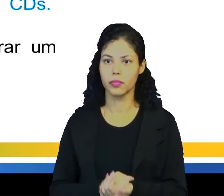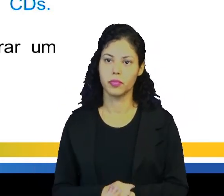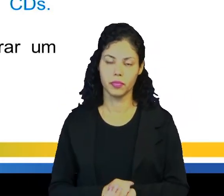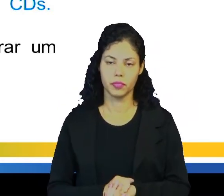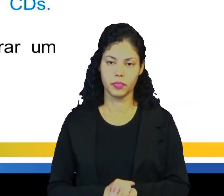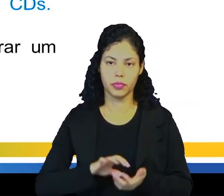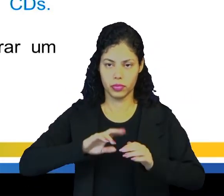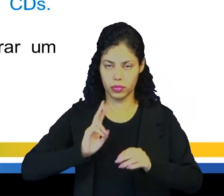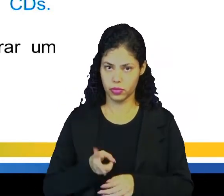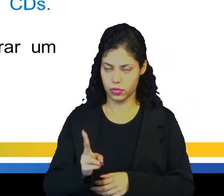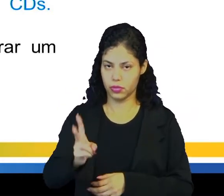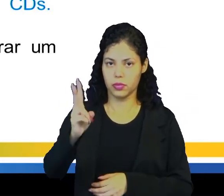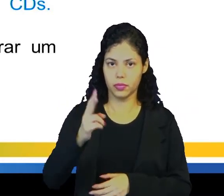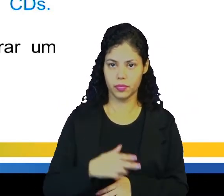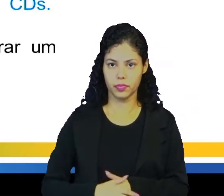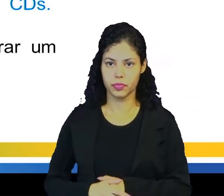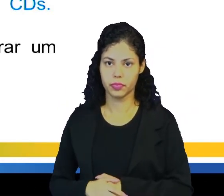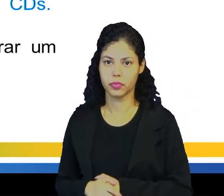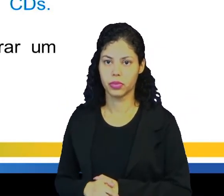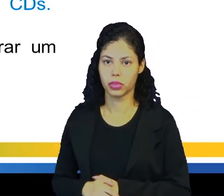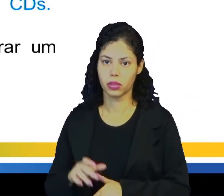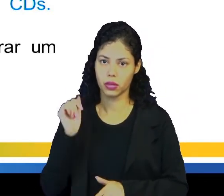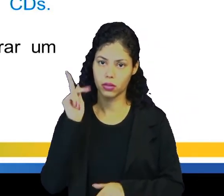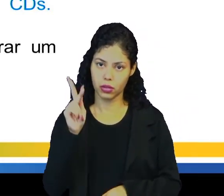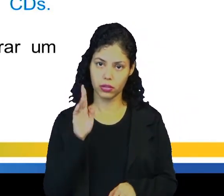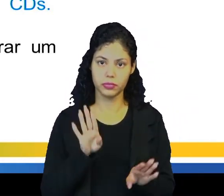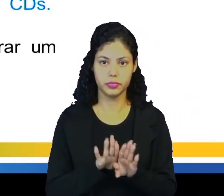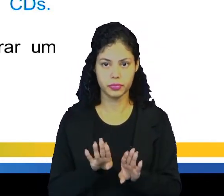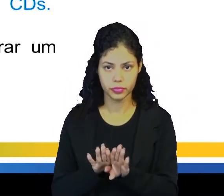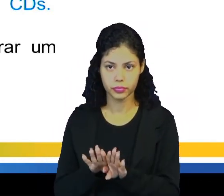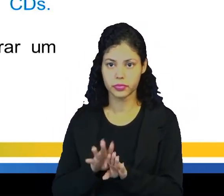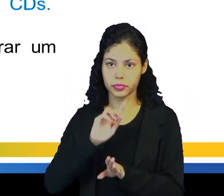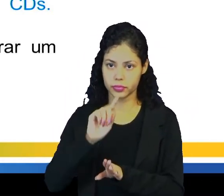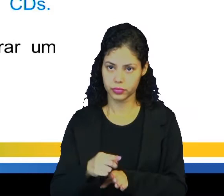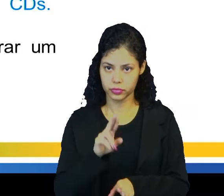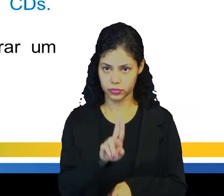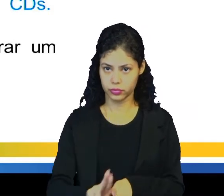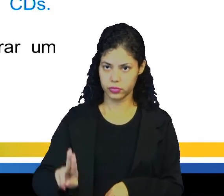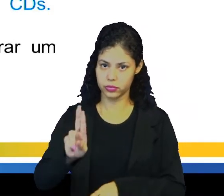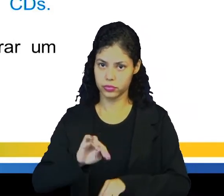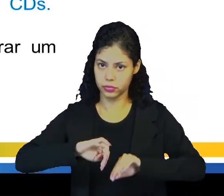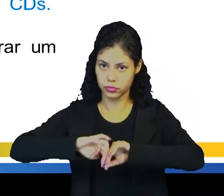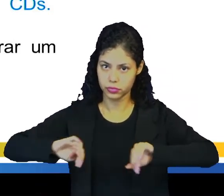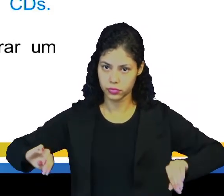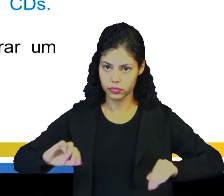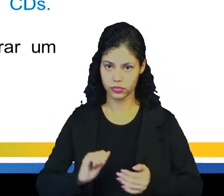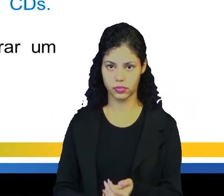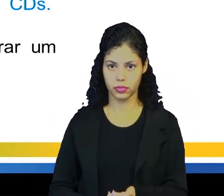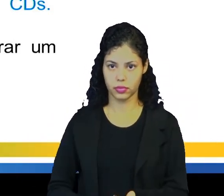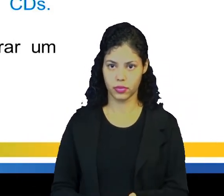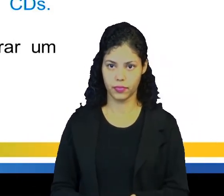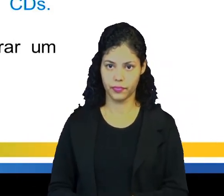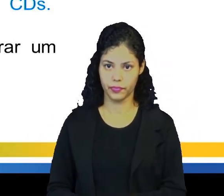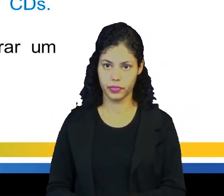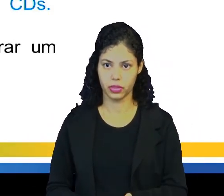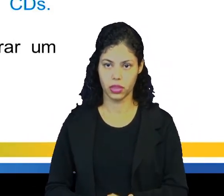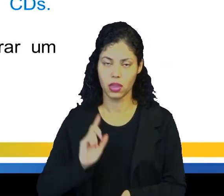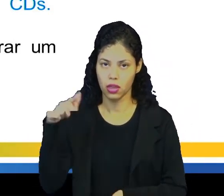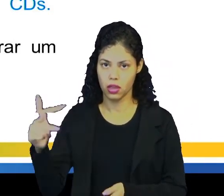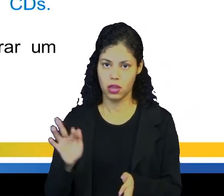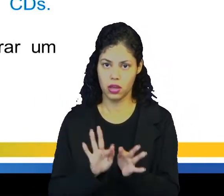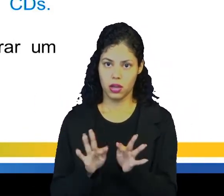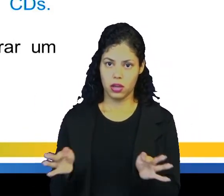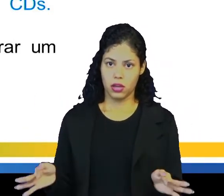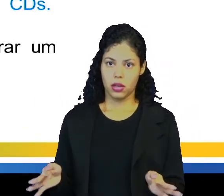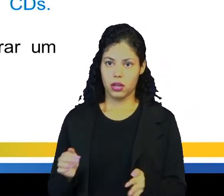dar sequência, ok? A vírgula também pode ser utilizada para separar um question tag do resto da